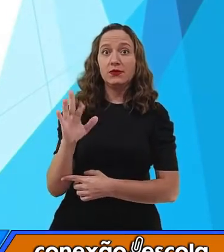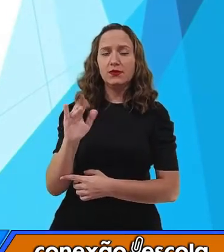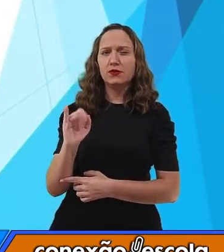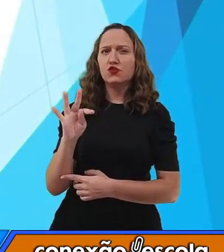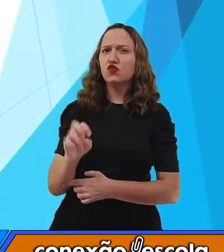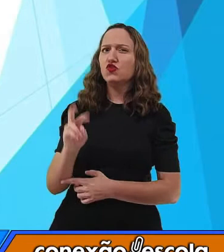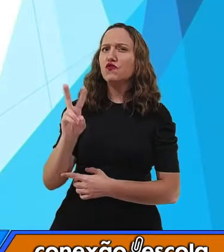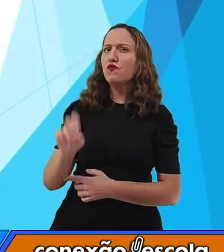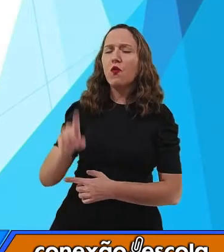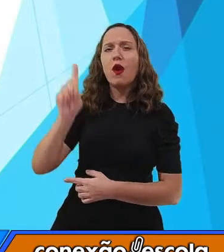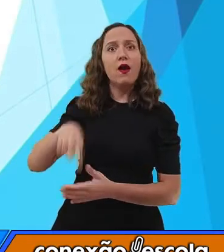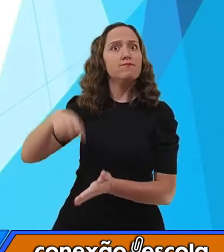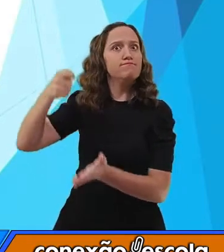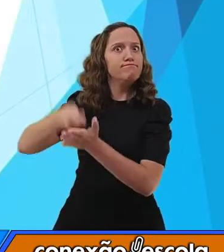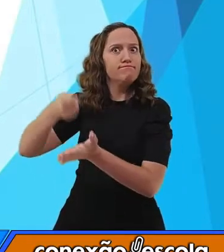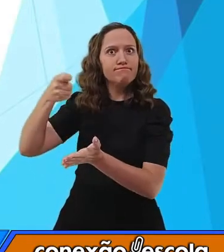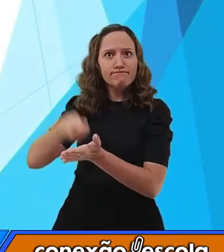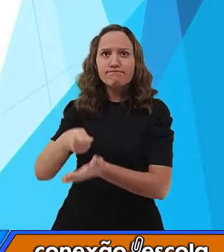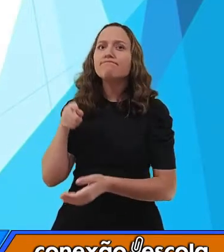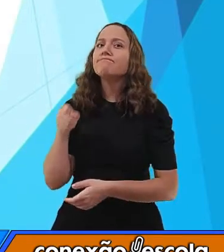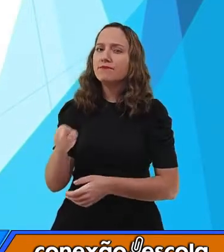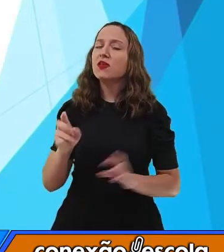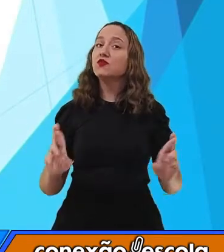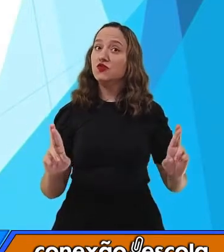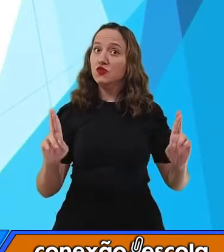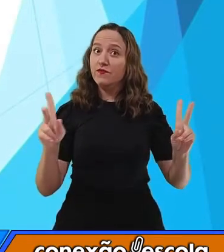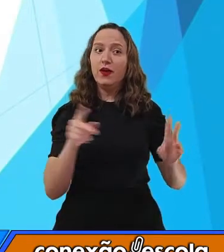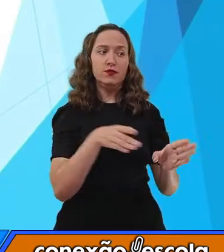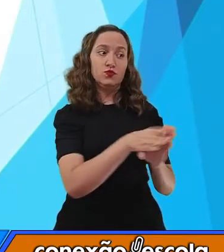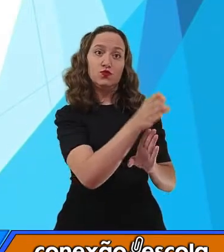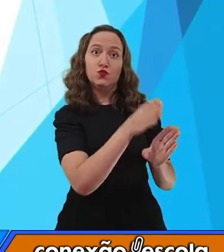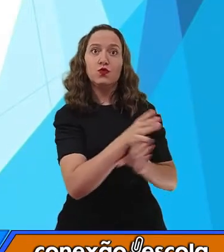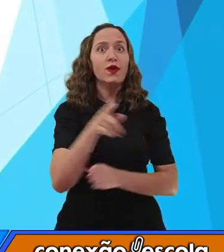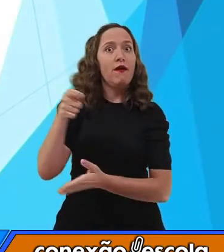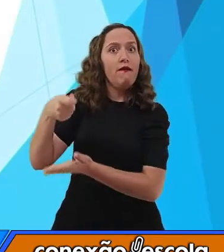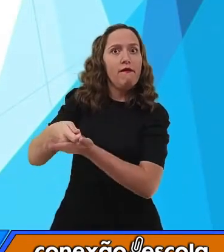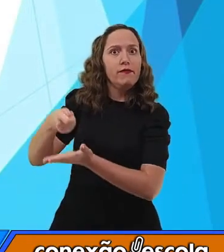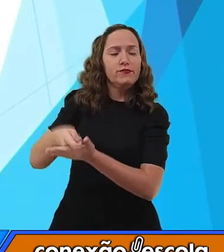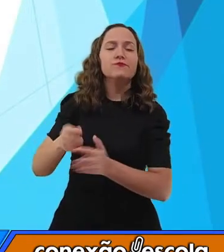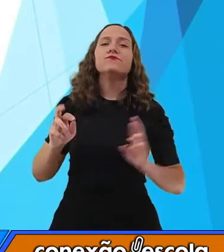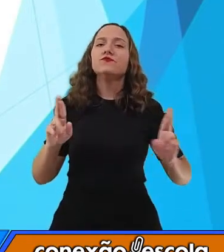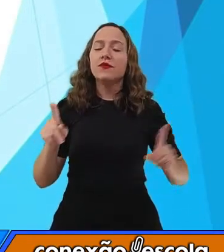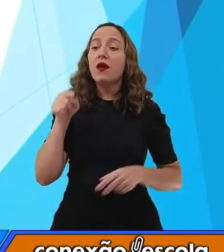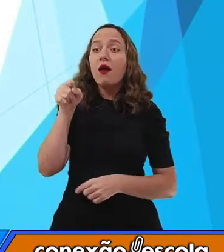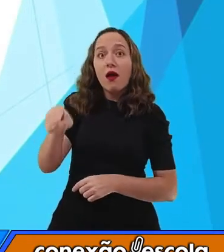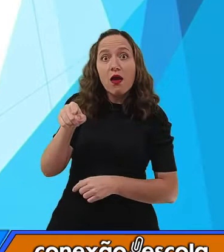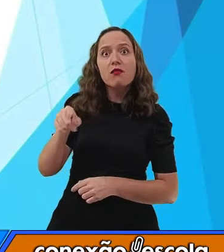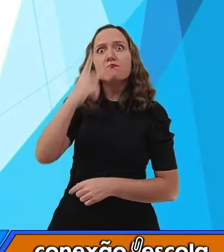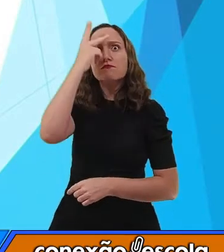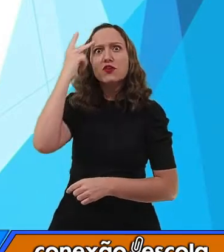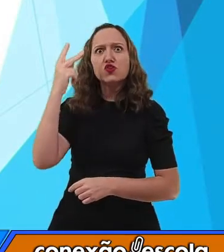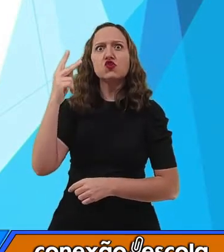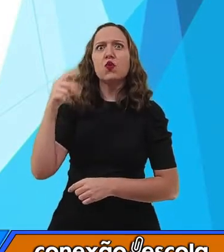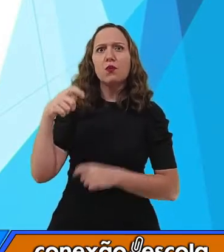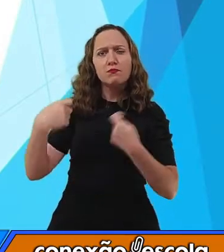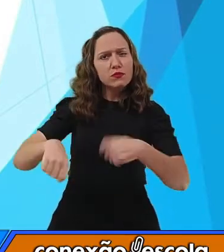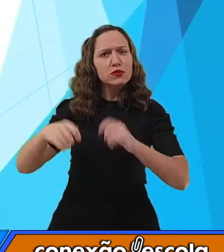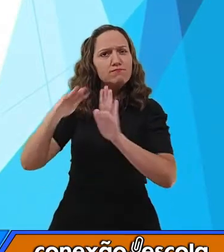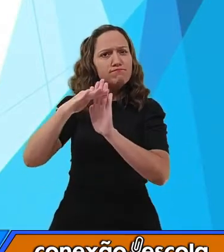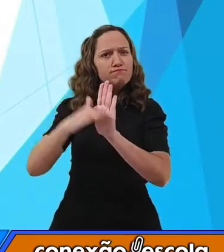exige, tá vendo a diferença? Instrui, exige, que o leitor siga suas